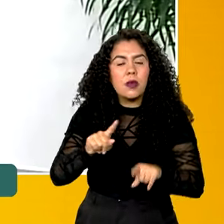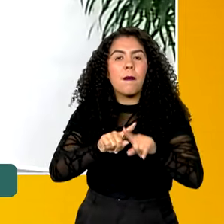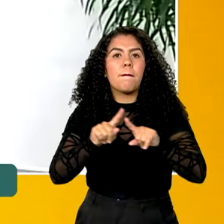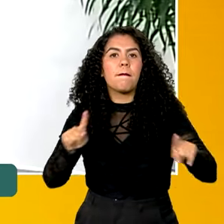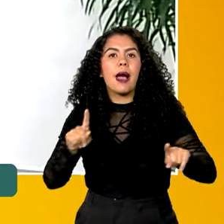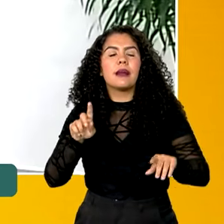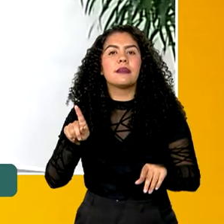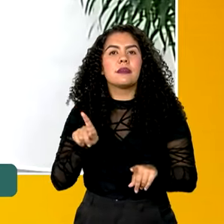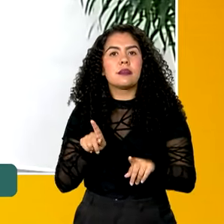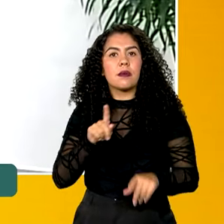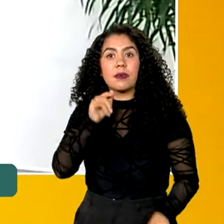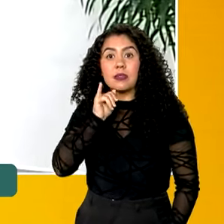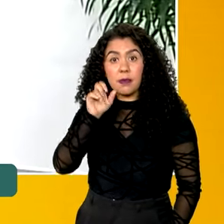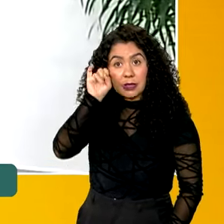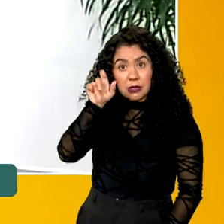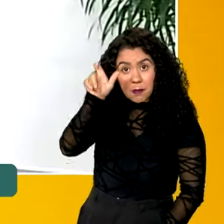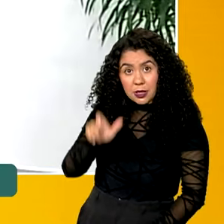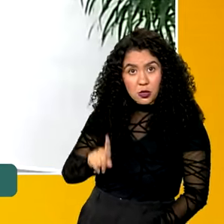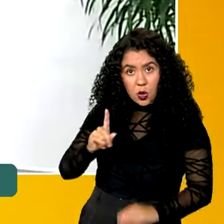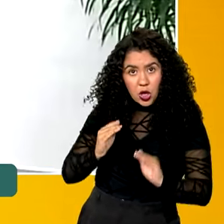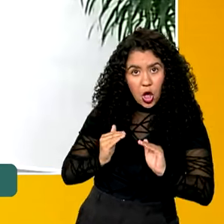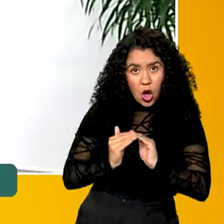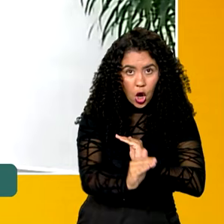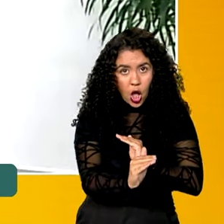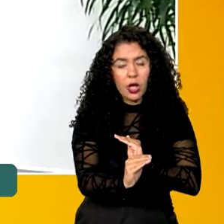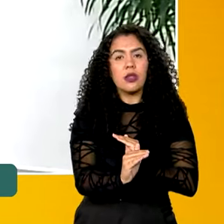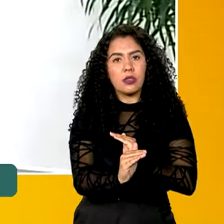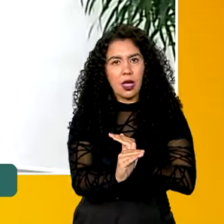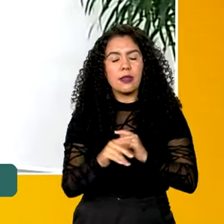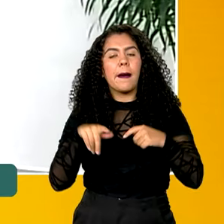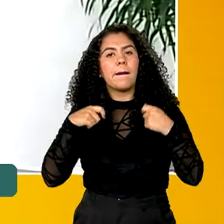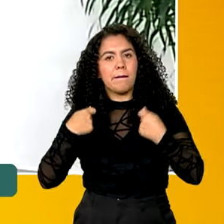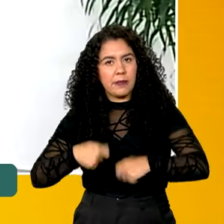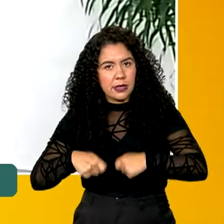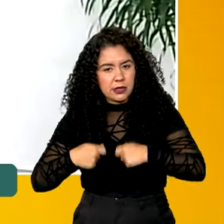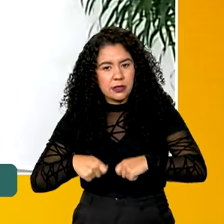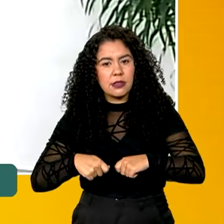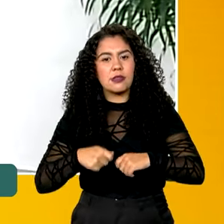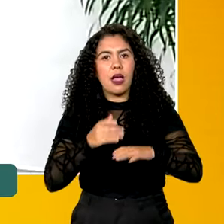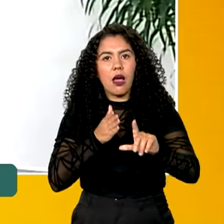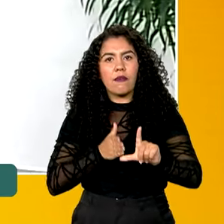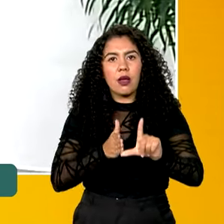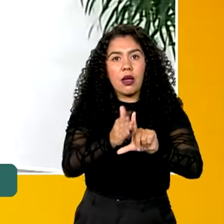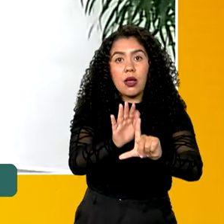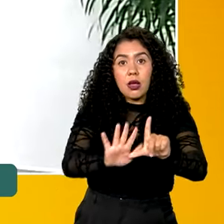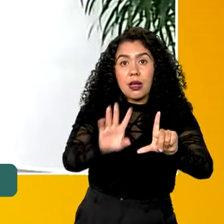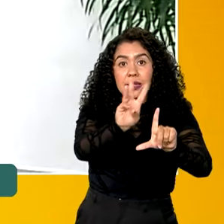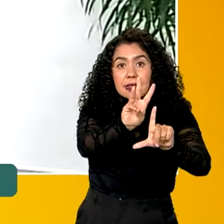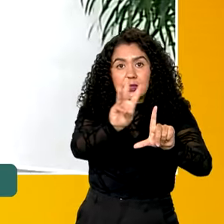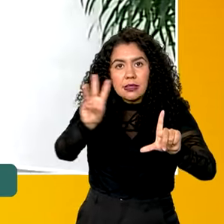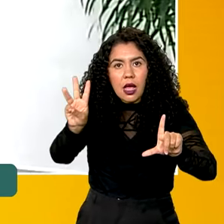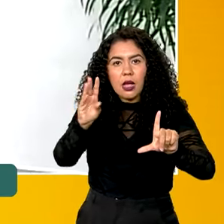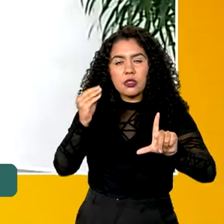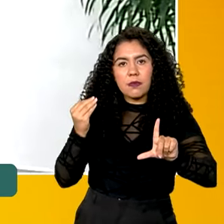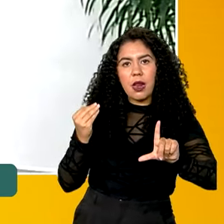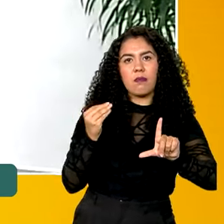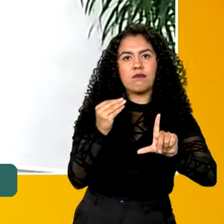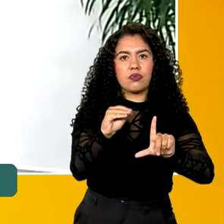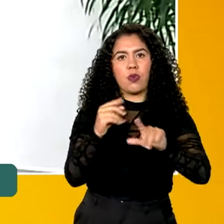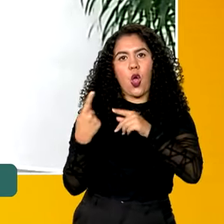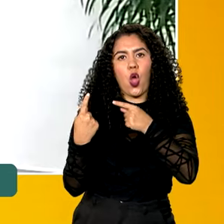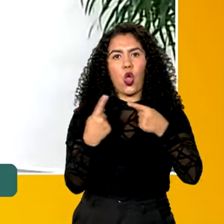seja, o usuário que não concordasse deveria proativamente ir lá buscar no site local para se opor àquele tratamento.